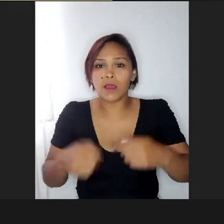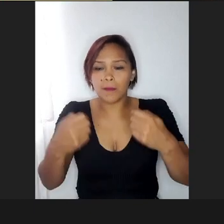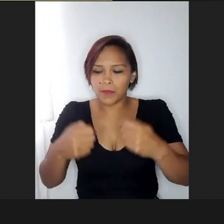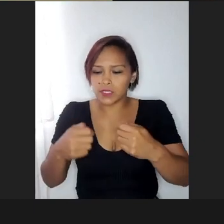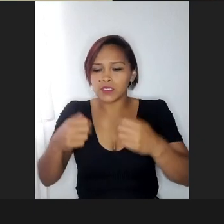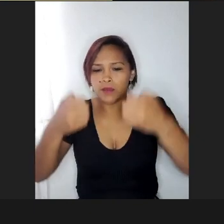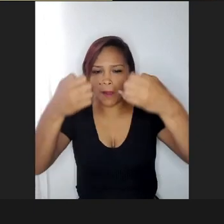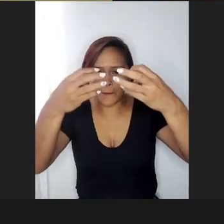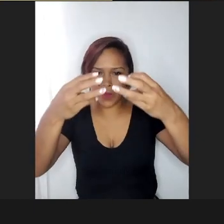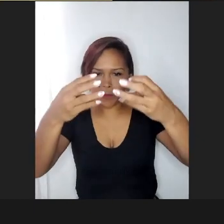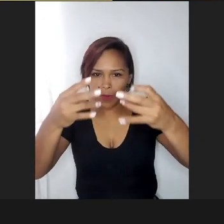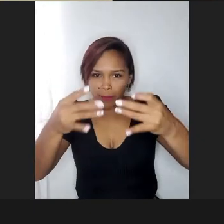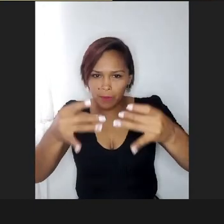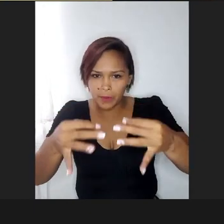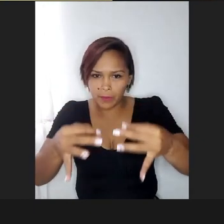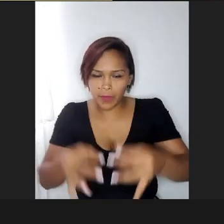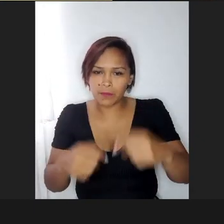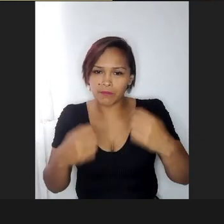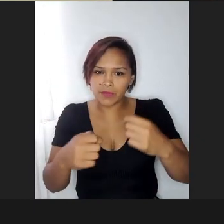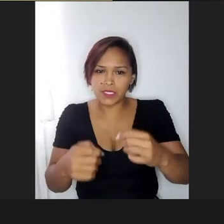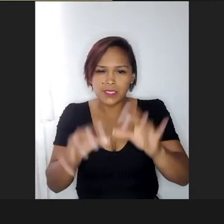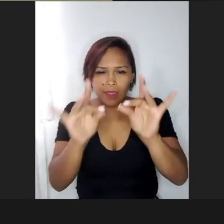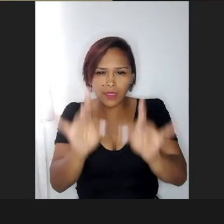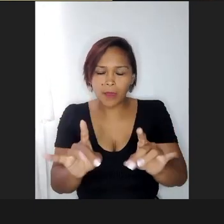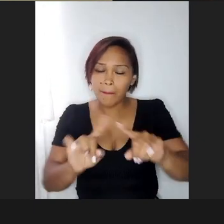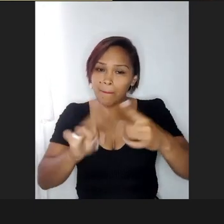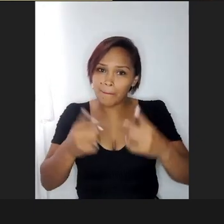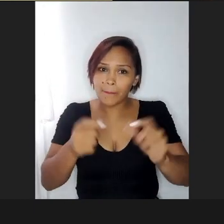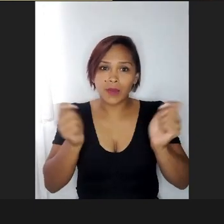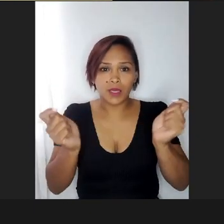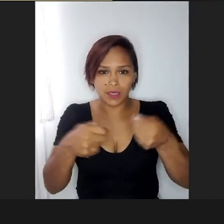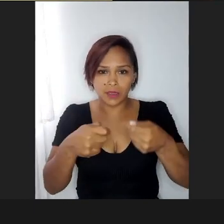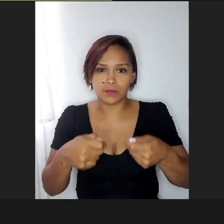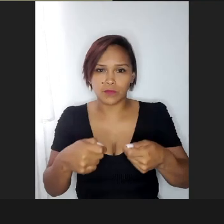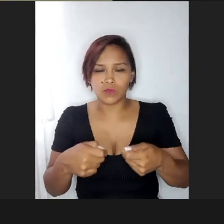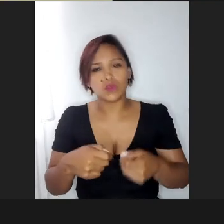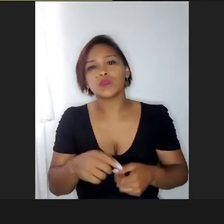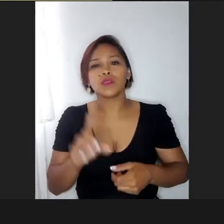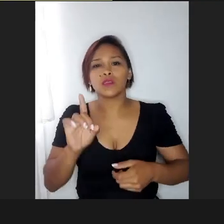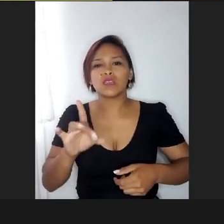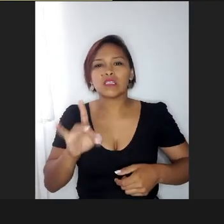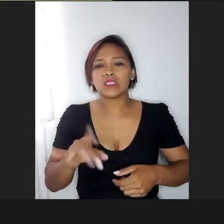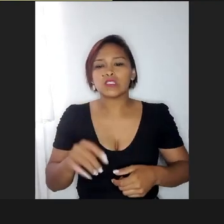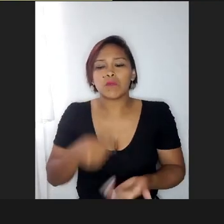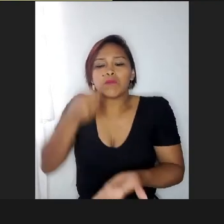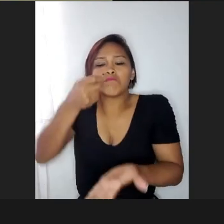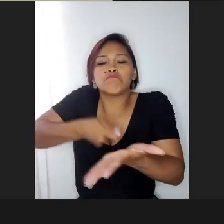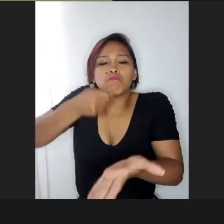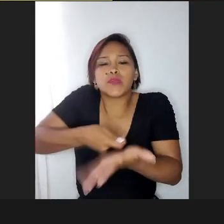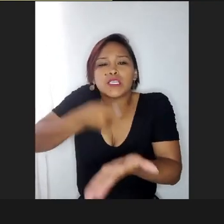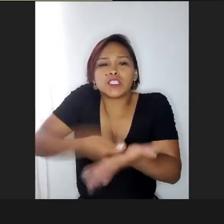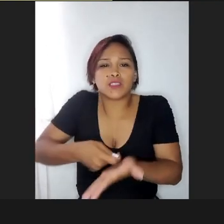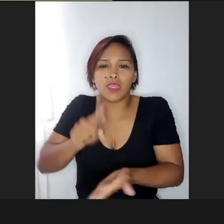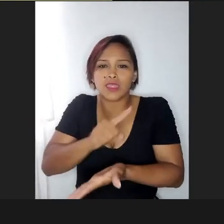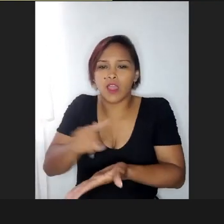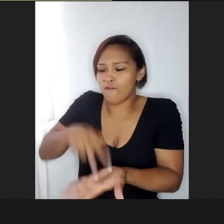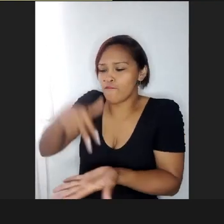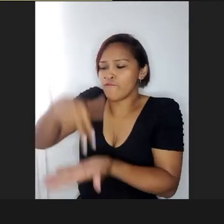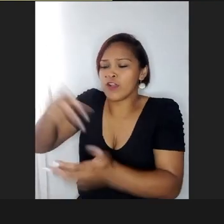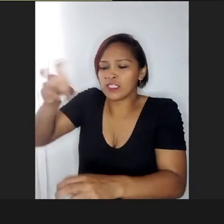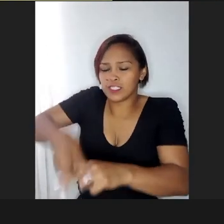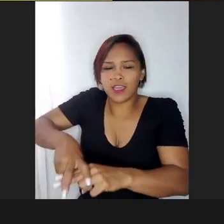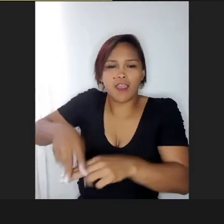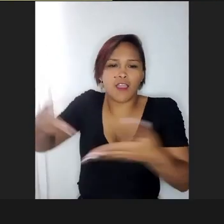mas que isso seja, não como uma exigência, não, vou colocar você aqui para você fazer cocô agora, de jeito nenhum,